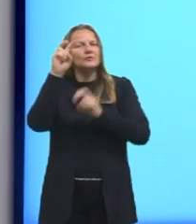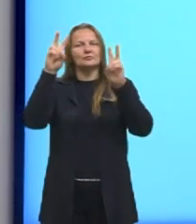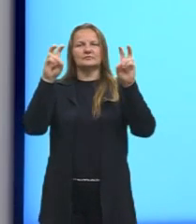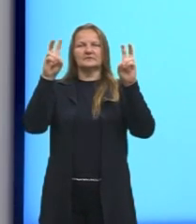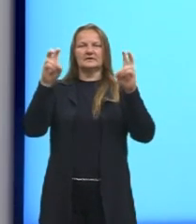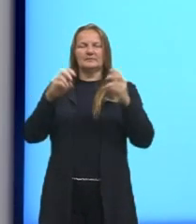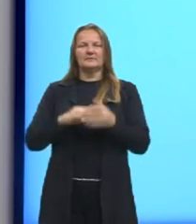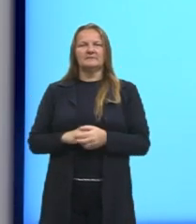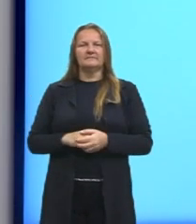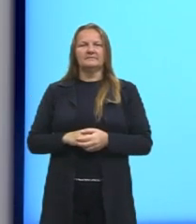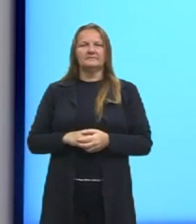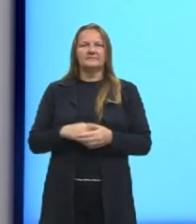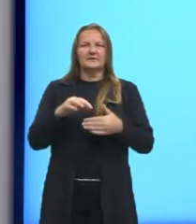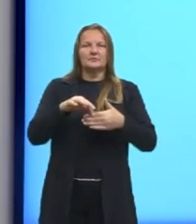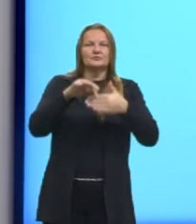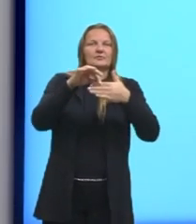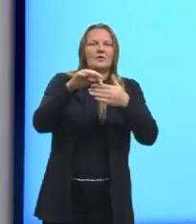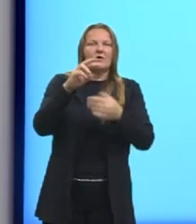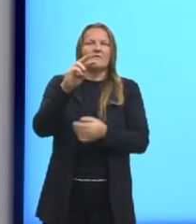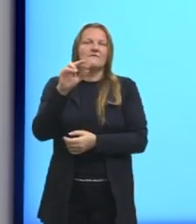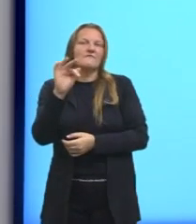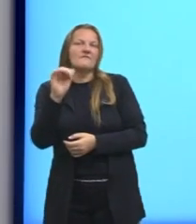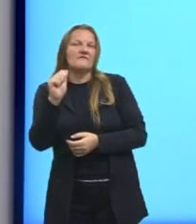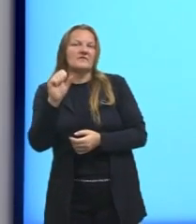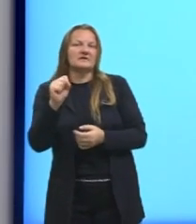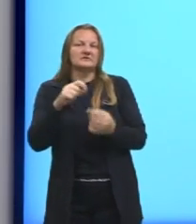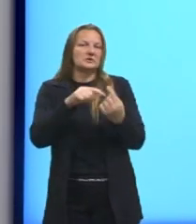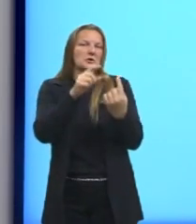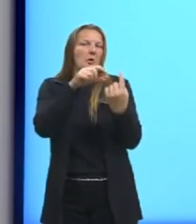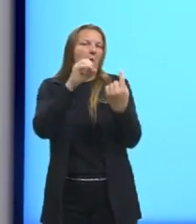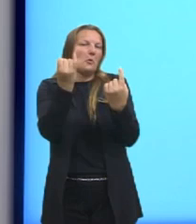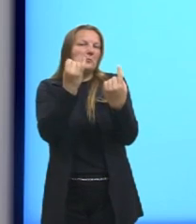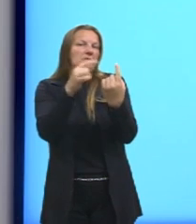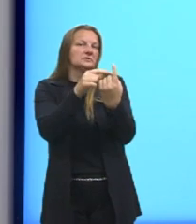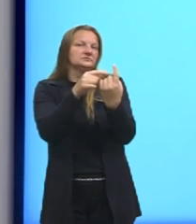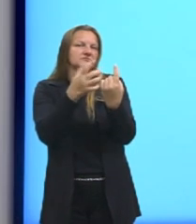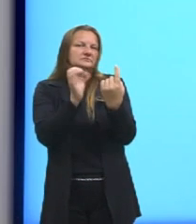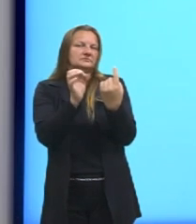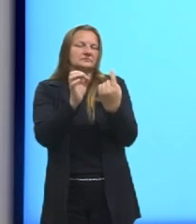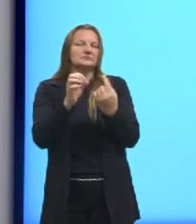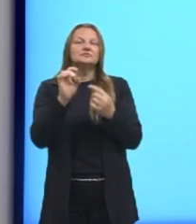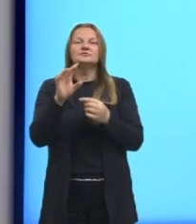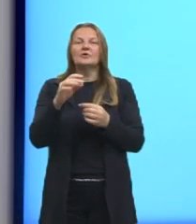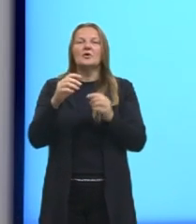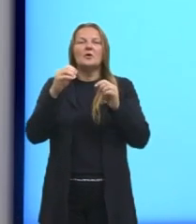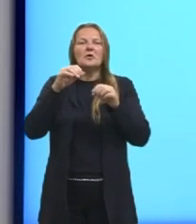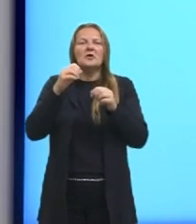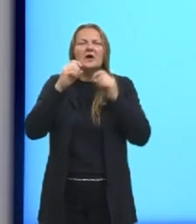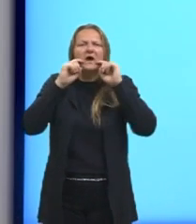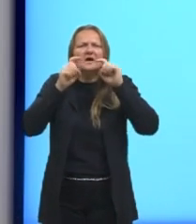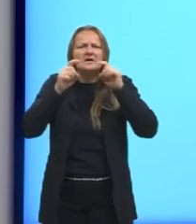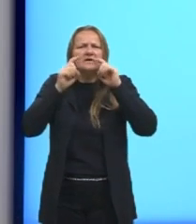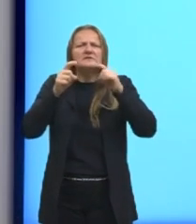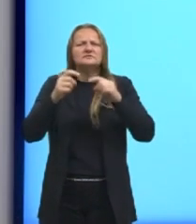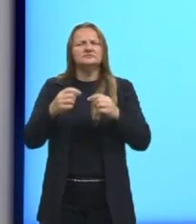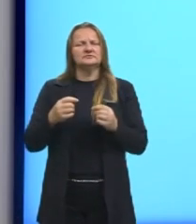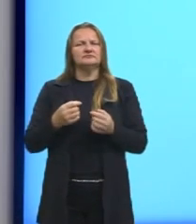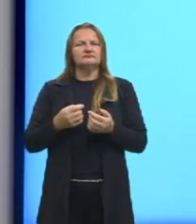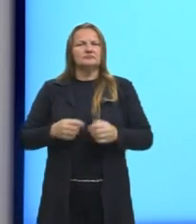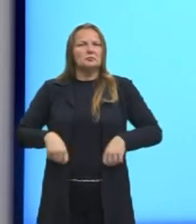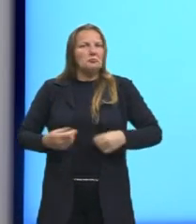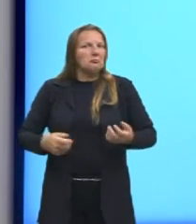Não de destacar os méritos das celebridades. Ele não está falando nisso. Ele não está criticando o consumismo das celebridades.